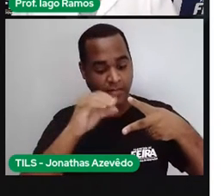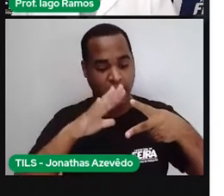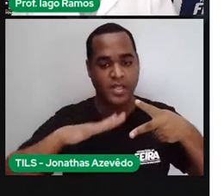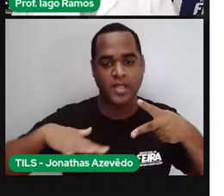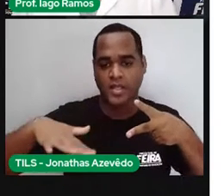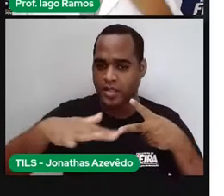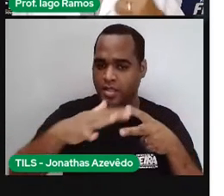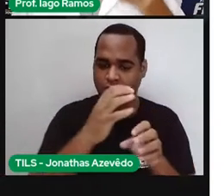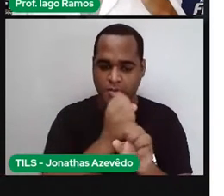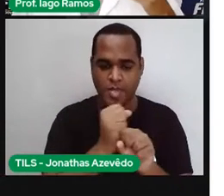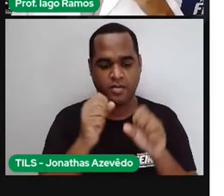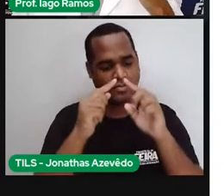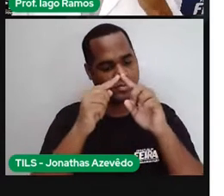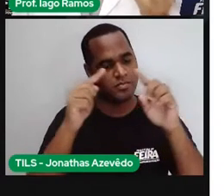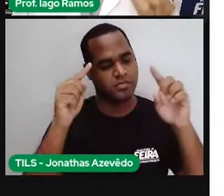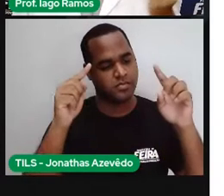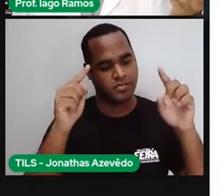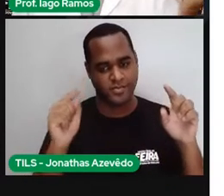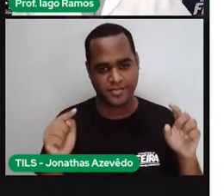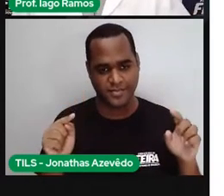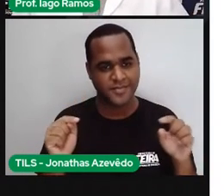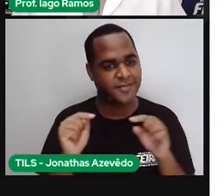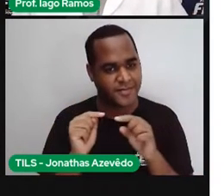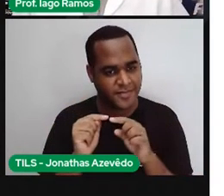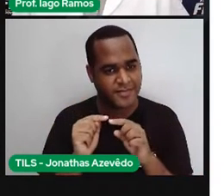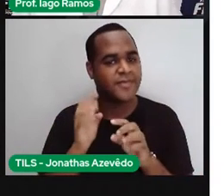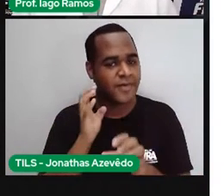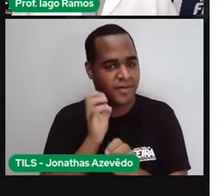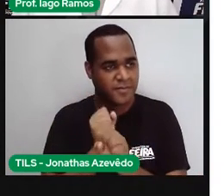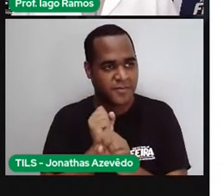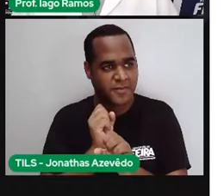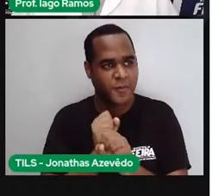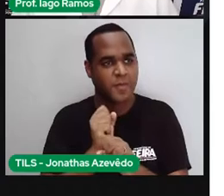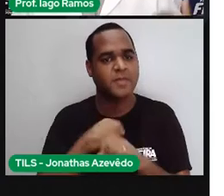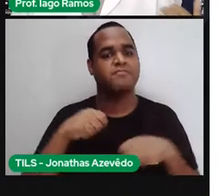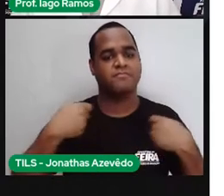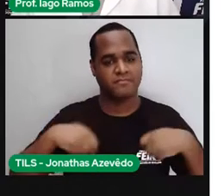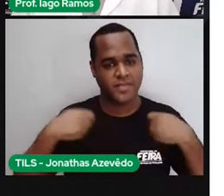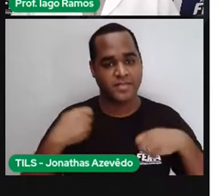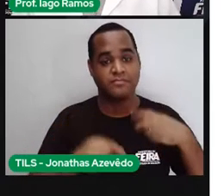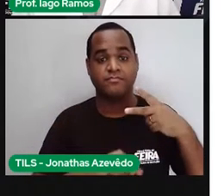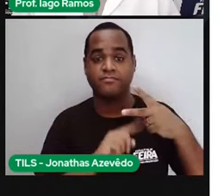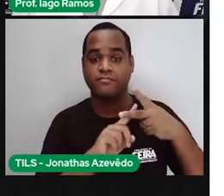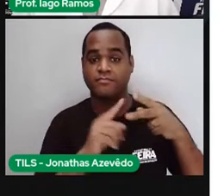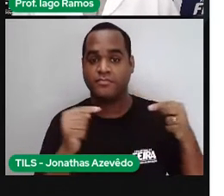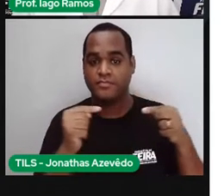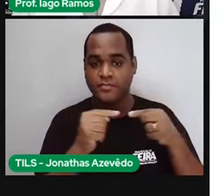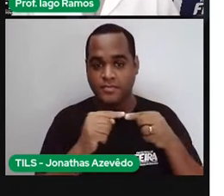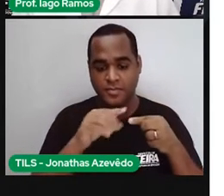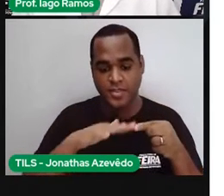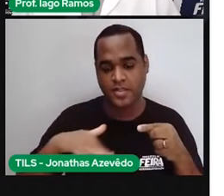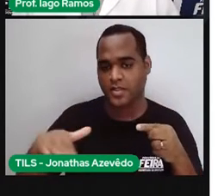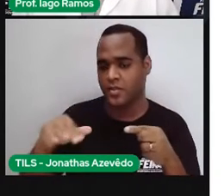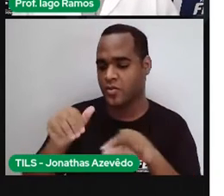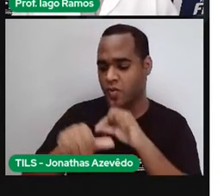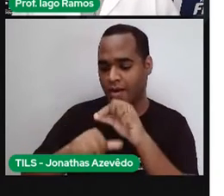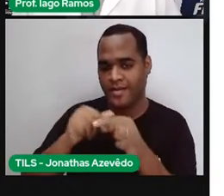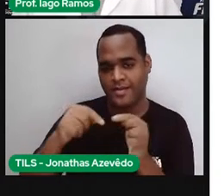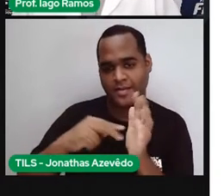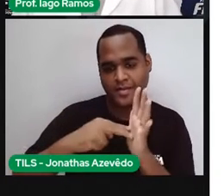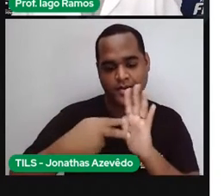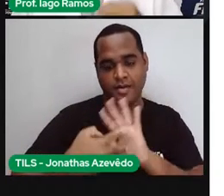medir o contorno faz uma soma das medidas dos lados e aplicar esse perímetro em